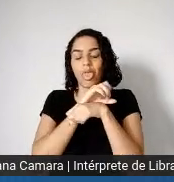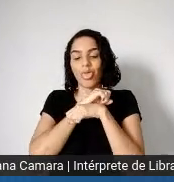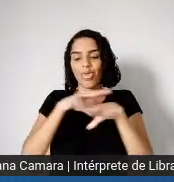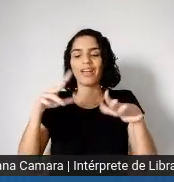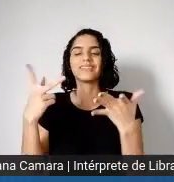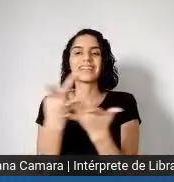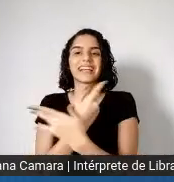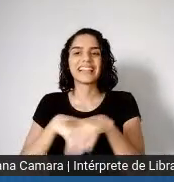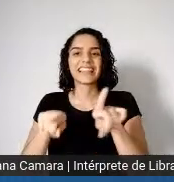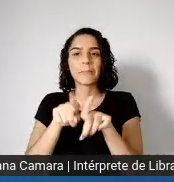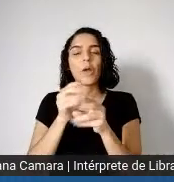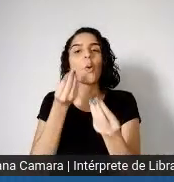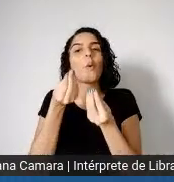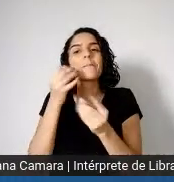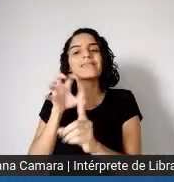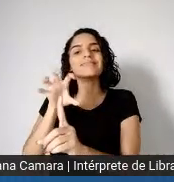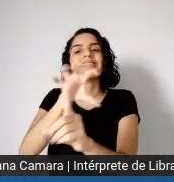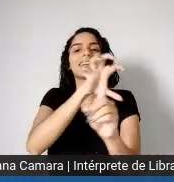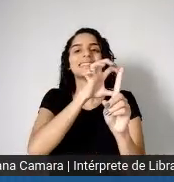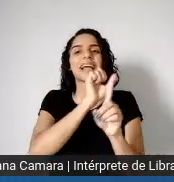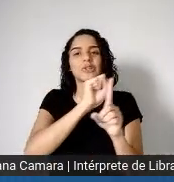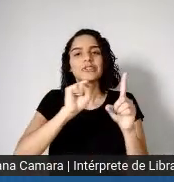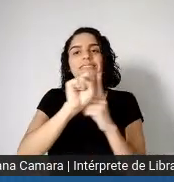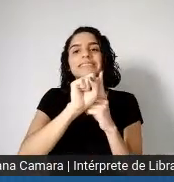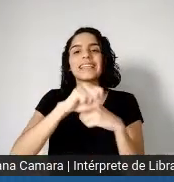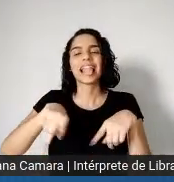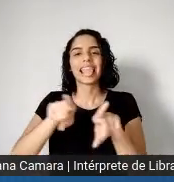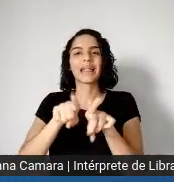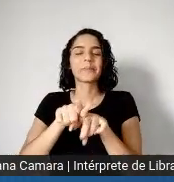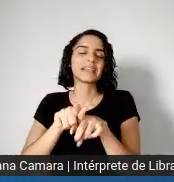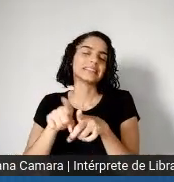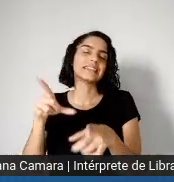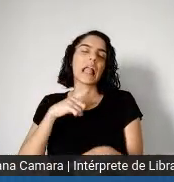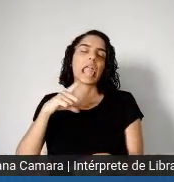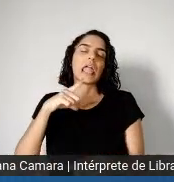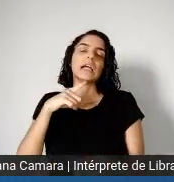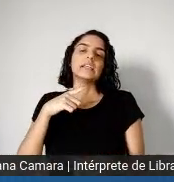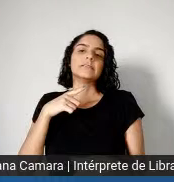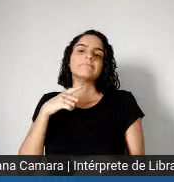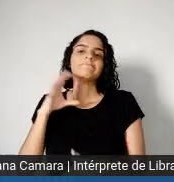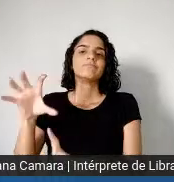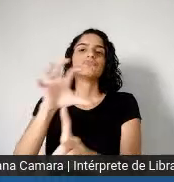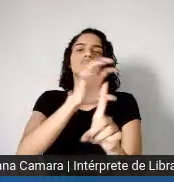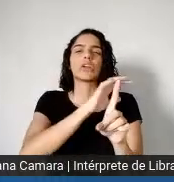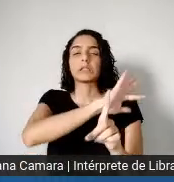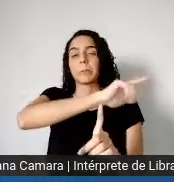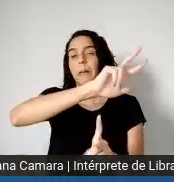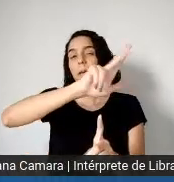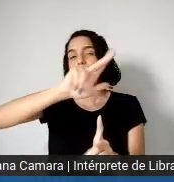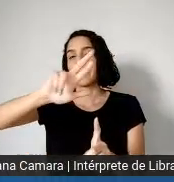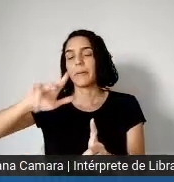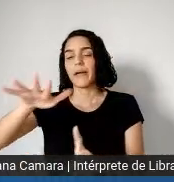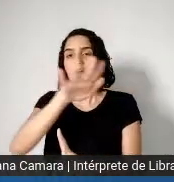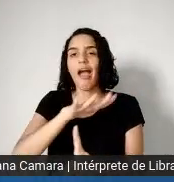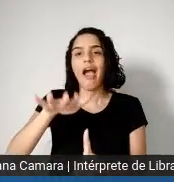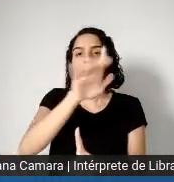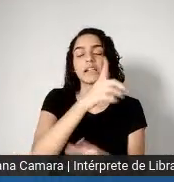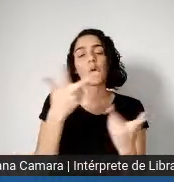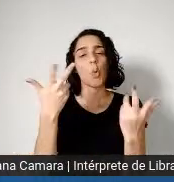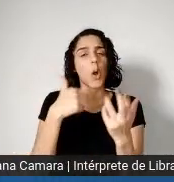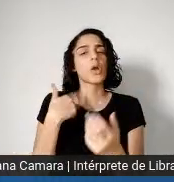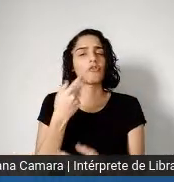influenciar e levar, né, uma série de consequências, né, nos mais diferentes esferas, como nós estamos observando, né,